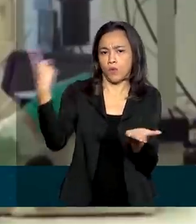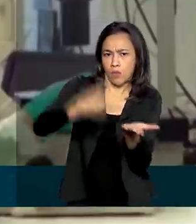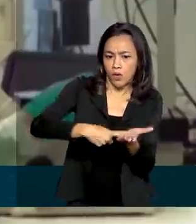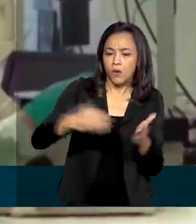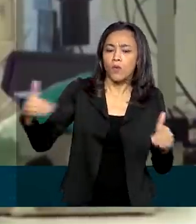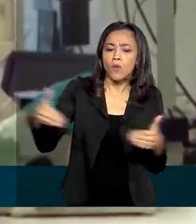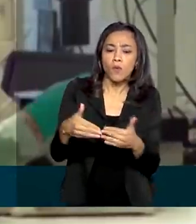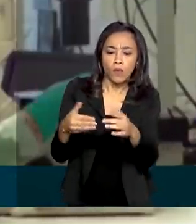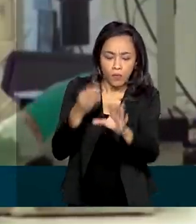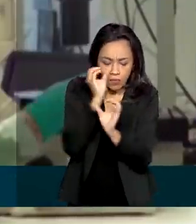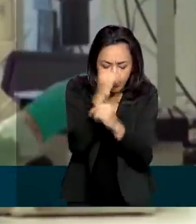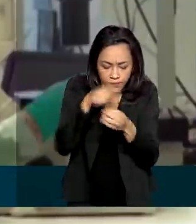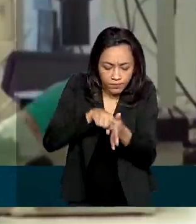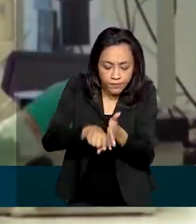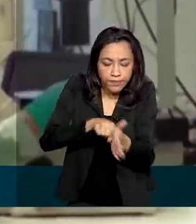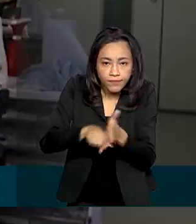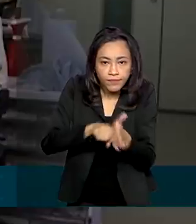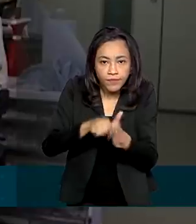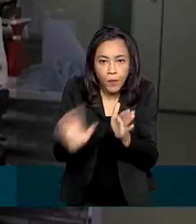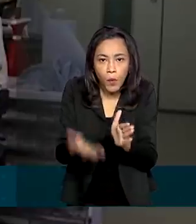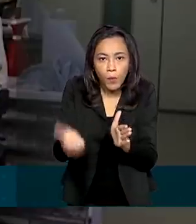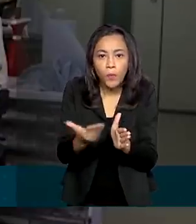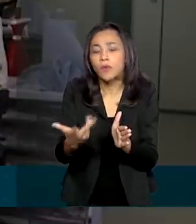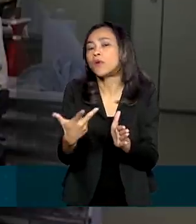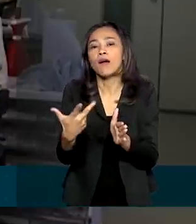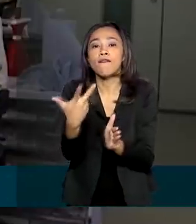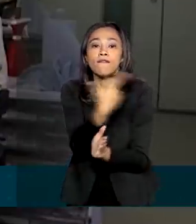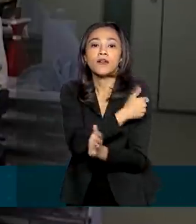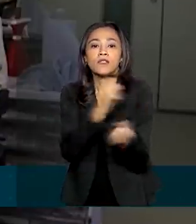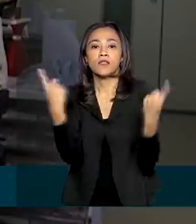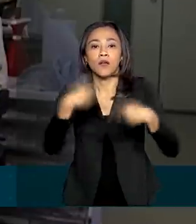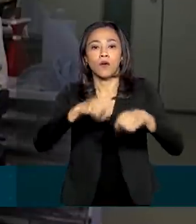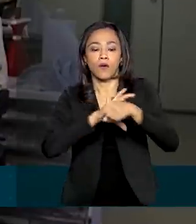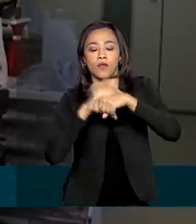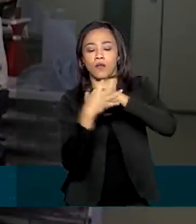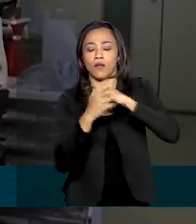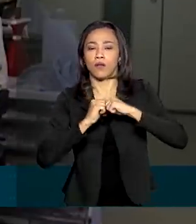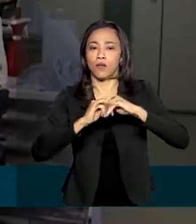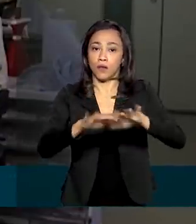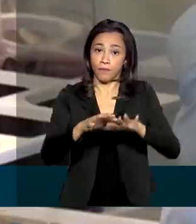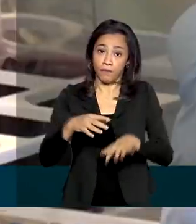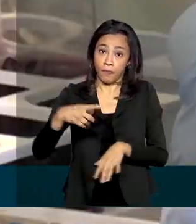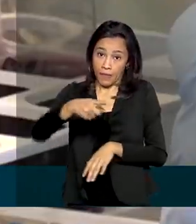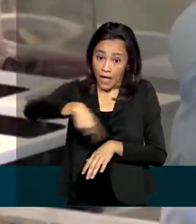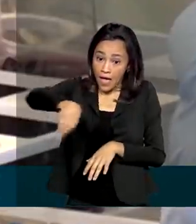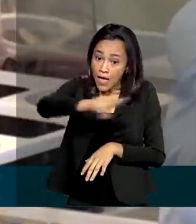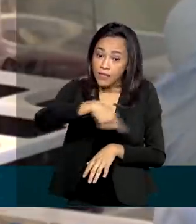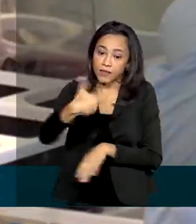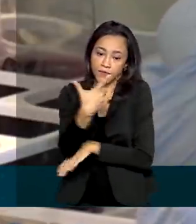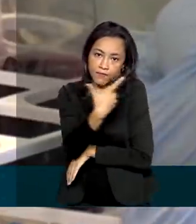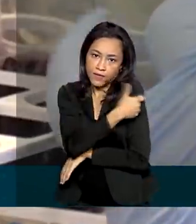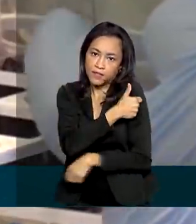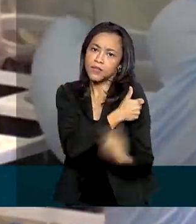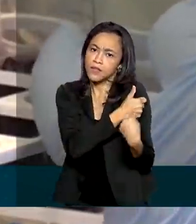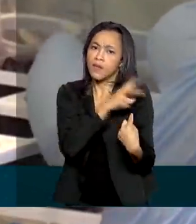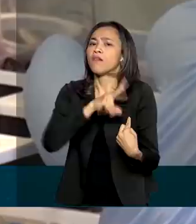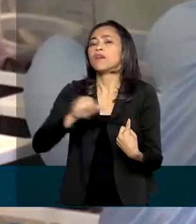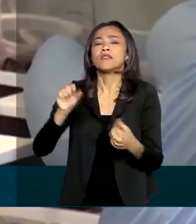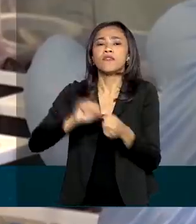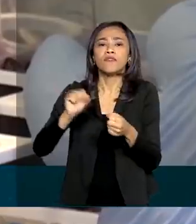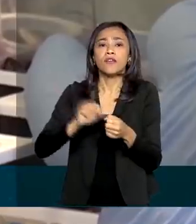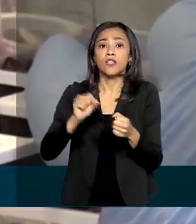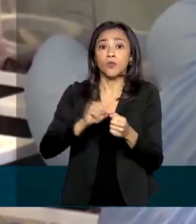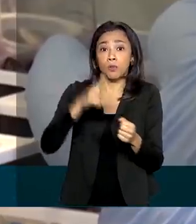e controle de qualidade da vacina contra a Covid-19. As vacinas vão ser produzidas pela Fundação